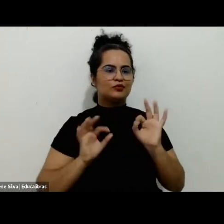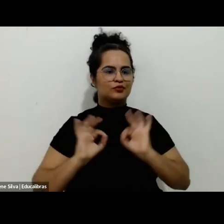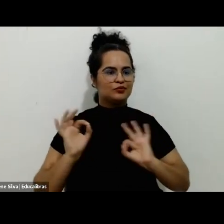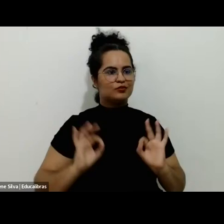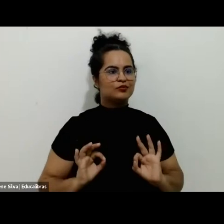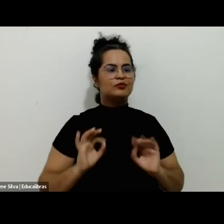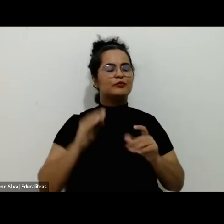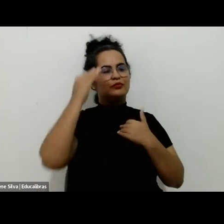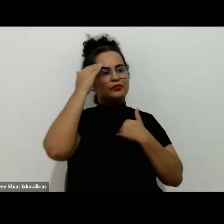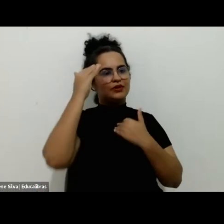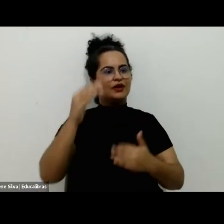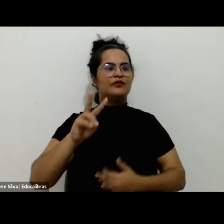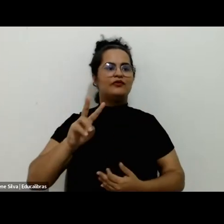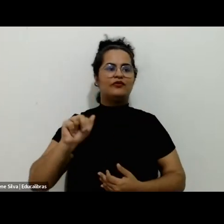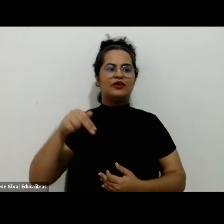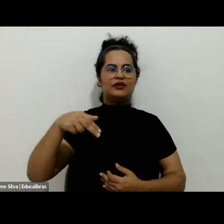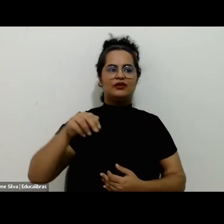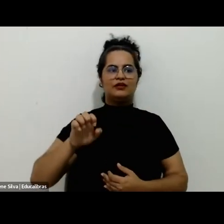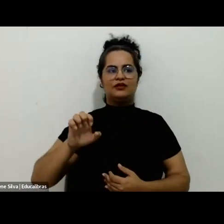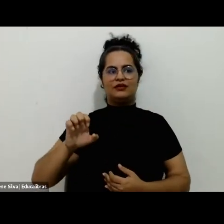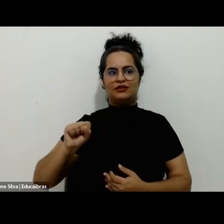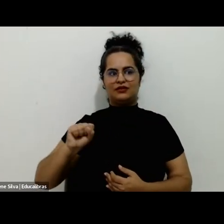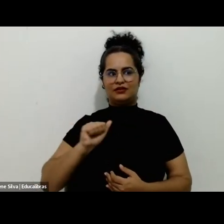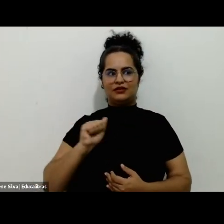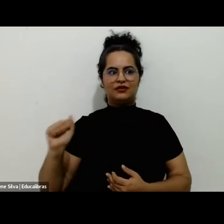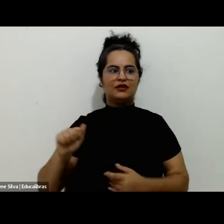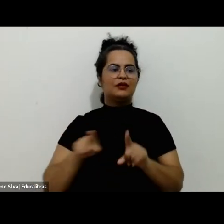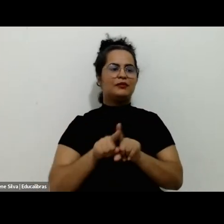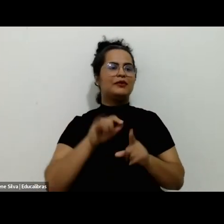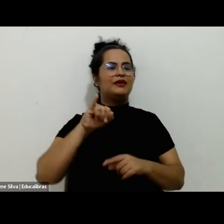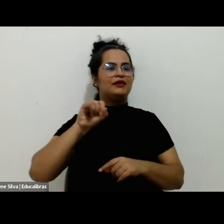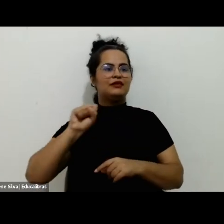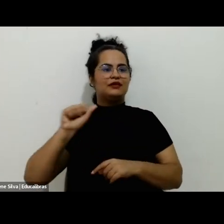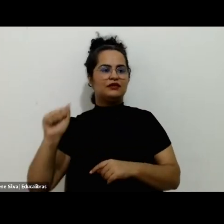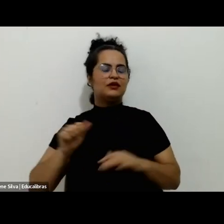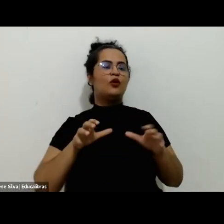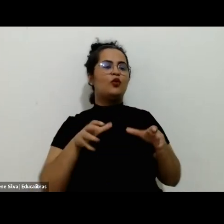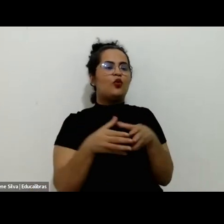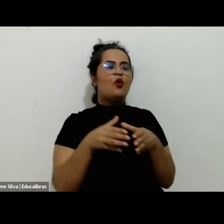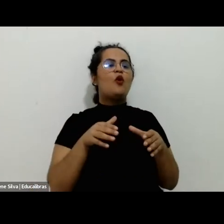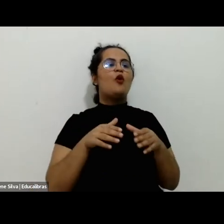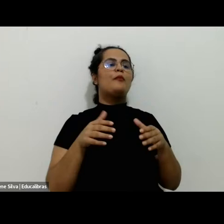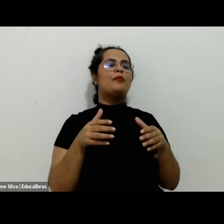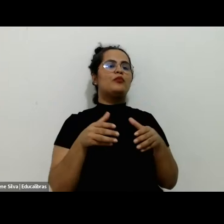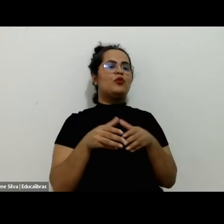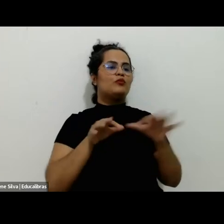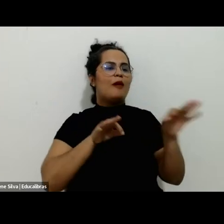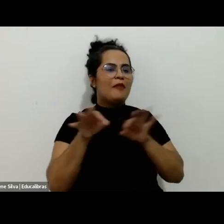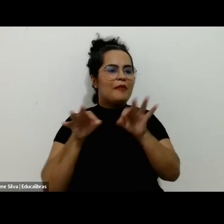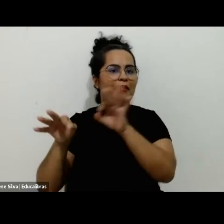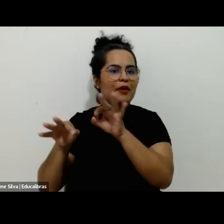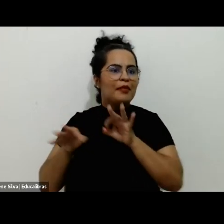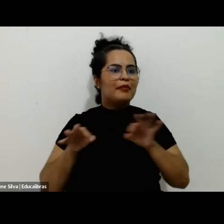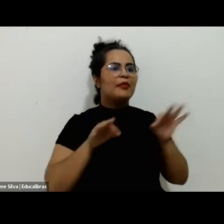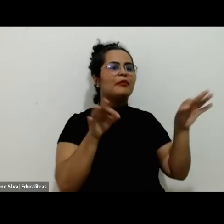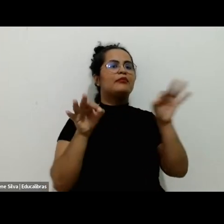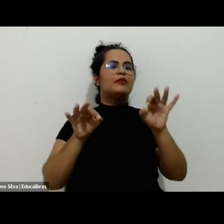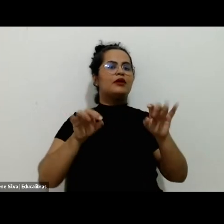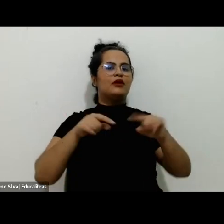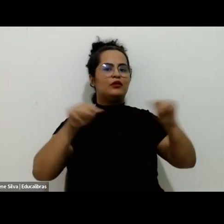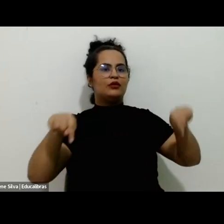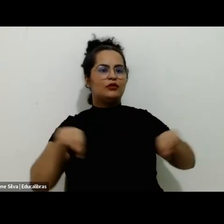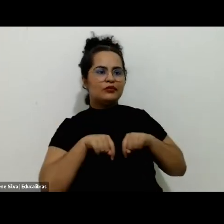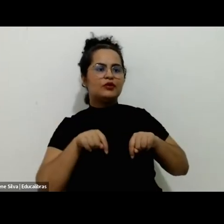especial à Vanessa e à Isa do setor de eventos que prepararam com carinho todo esse espaço para que a gente pudesse estar aqui, o